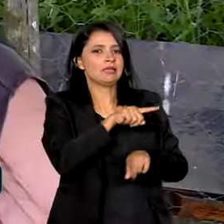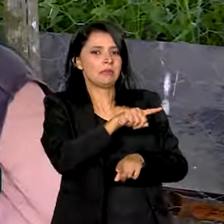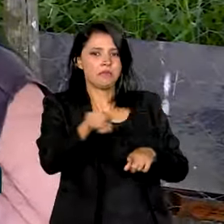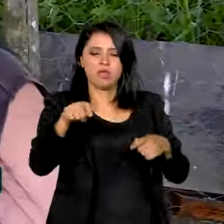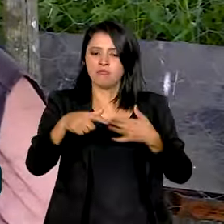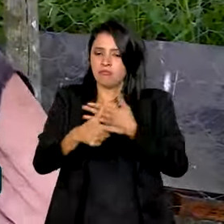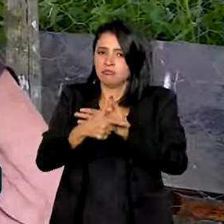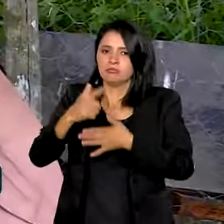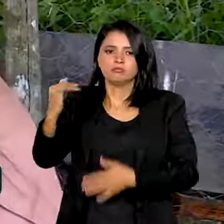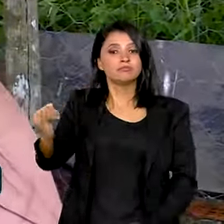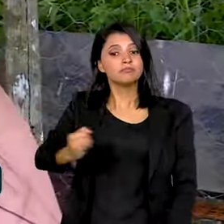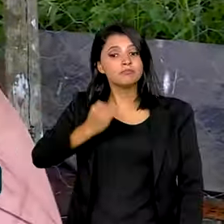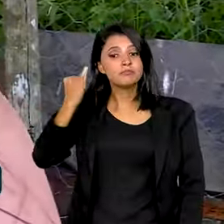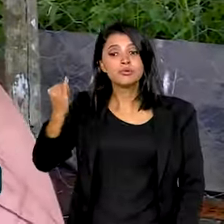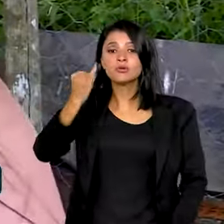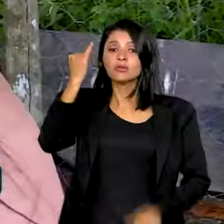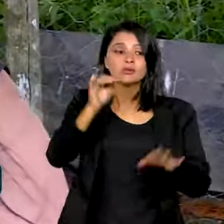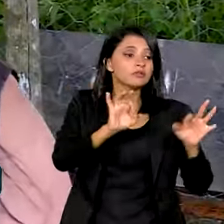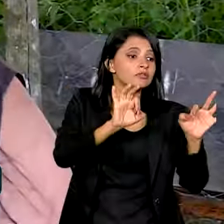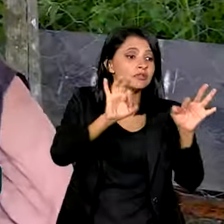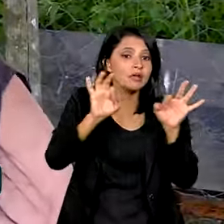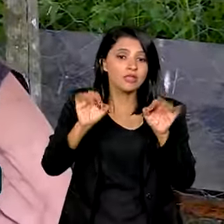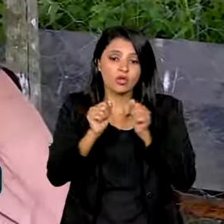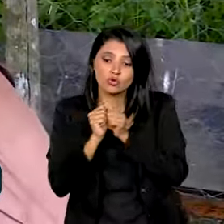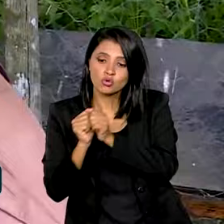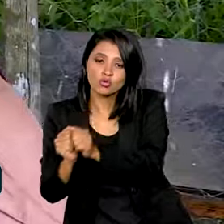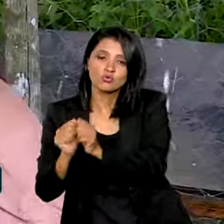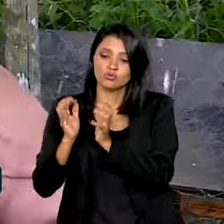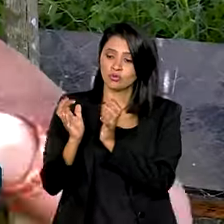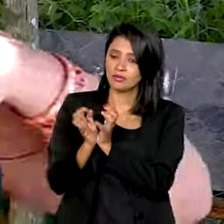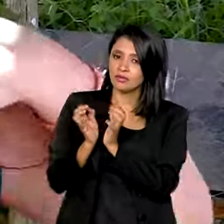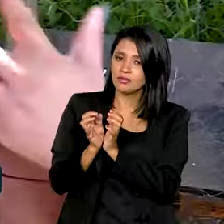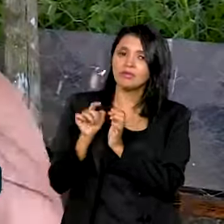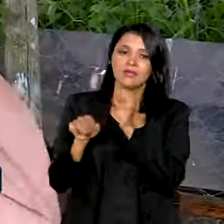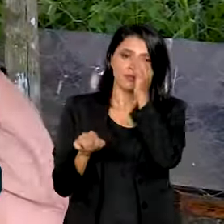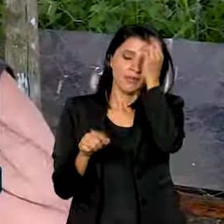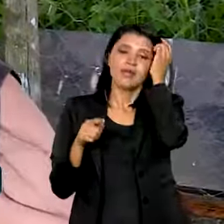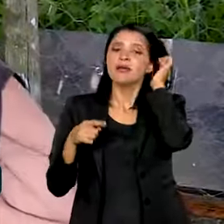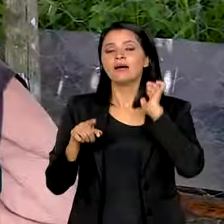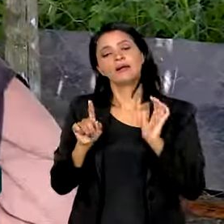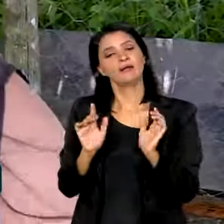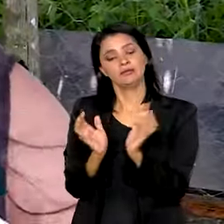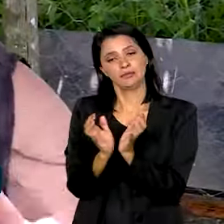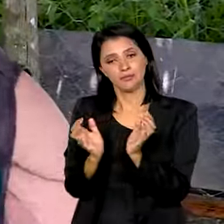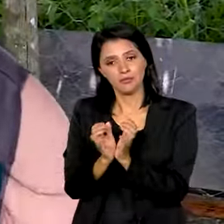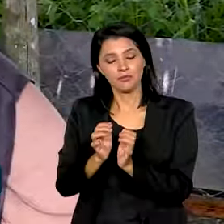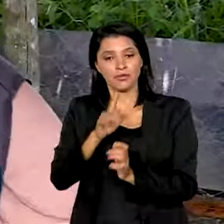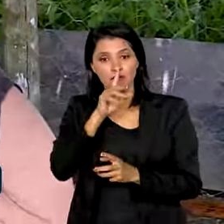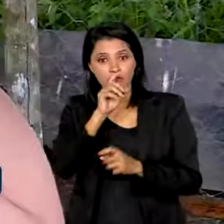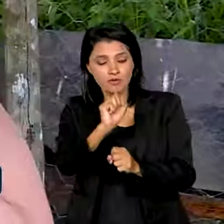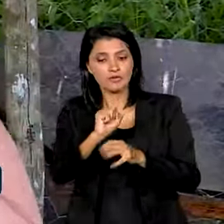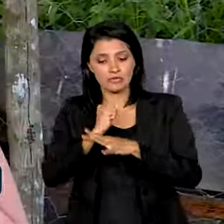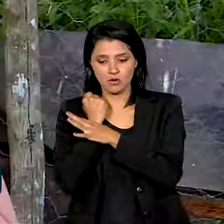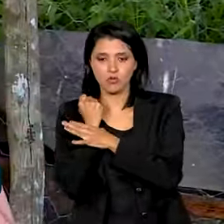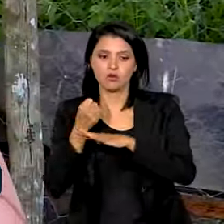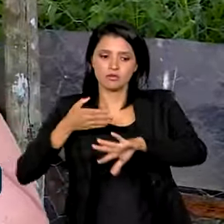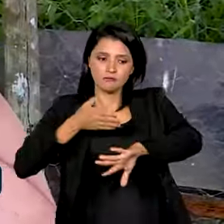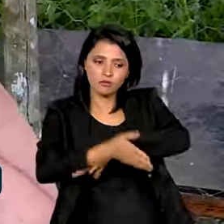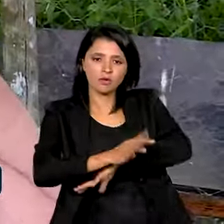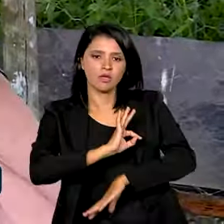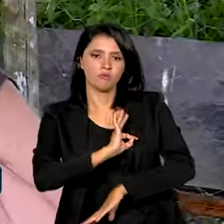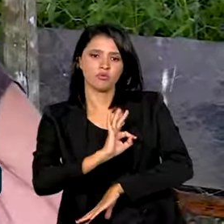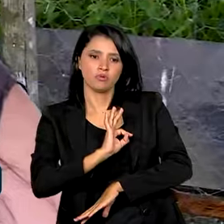fundamental de acompanhar as equipes, as equipes das forças de segurança que estavam aqui dentro fazendo